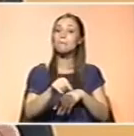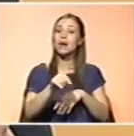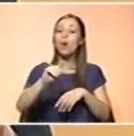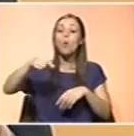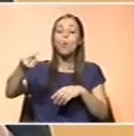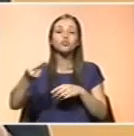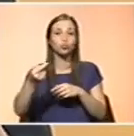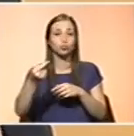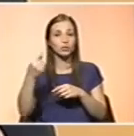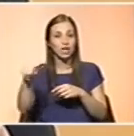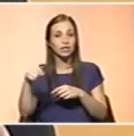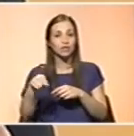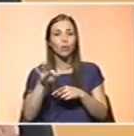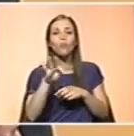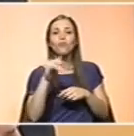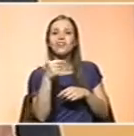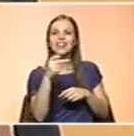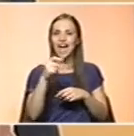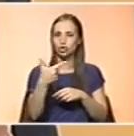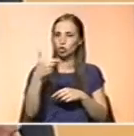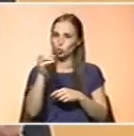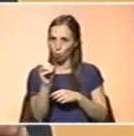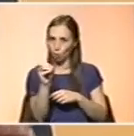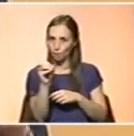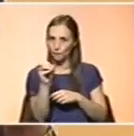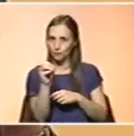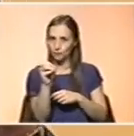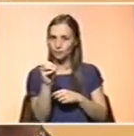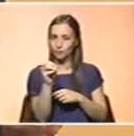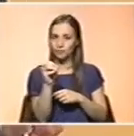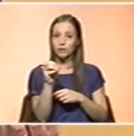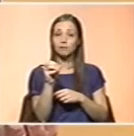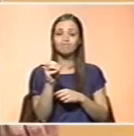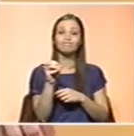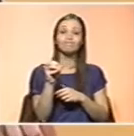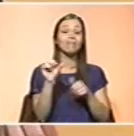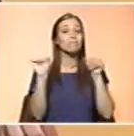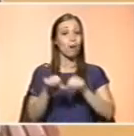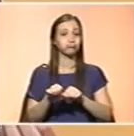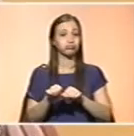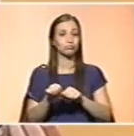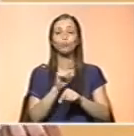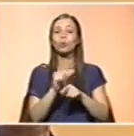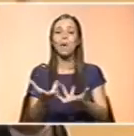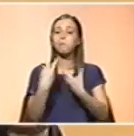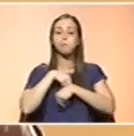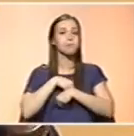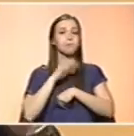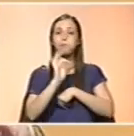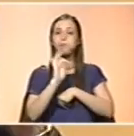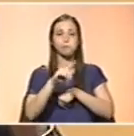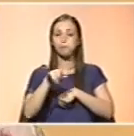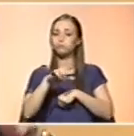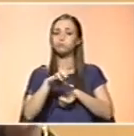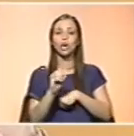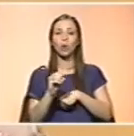nutriente que é o fitato. E o fitato é como o bicho mau na absorção do ferro e do zinco. E, portanto, há que haver